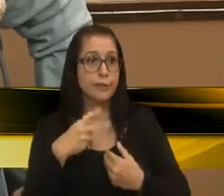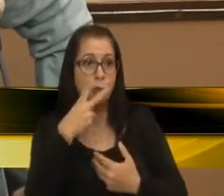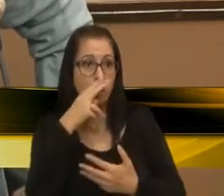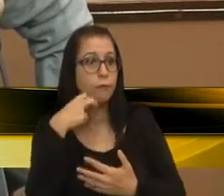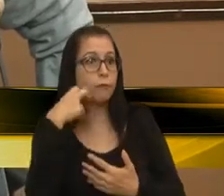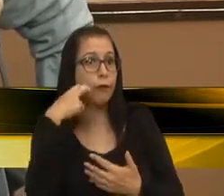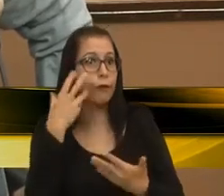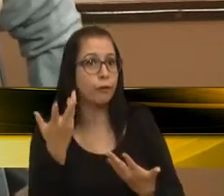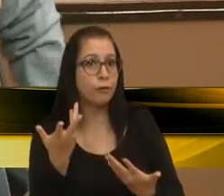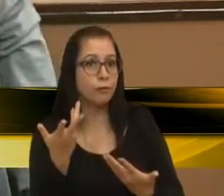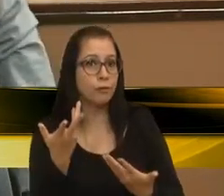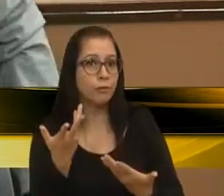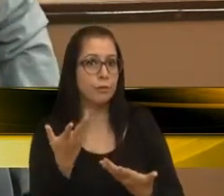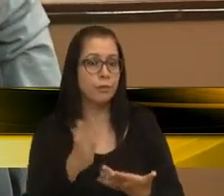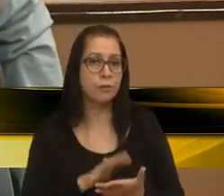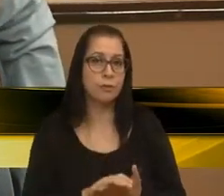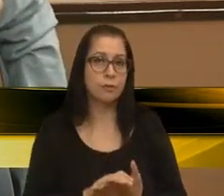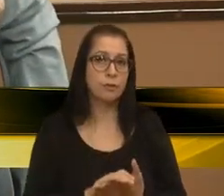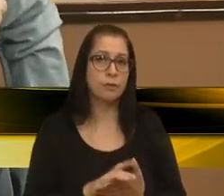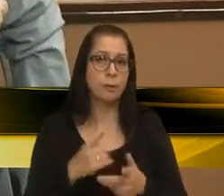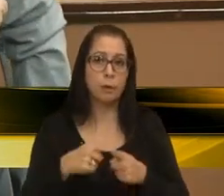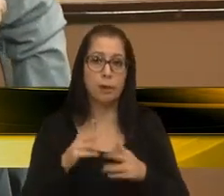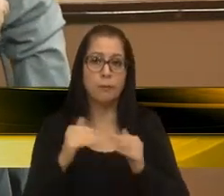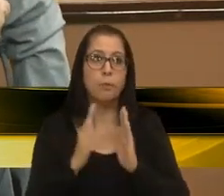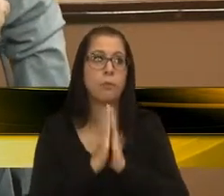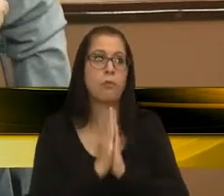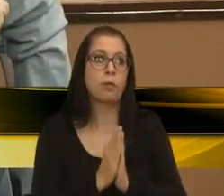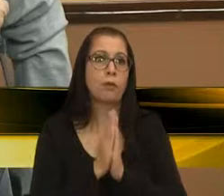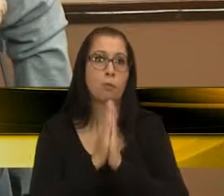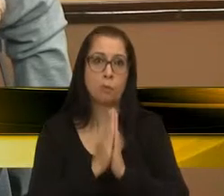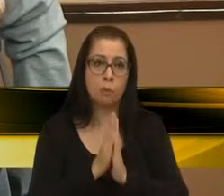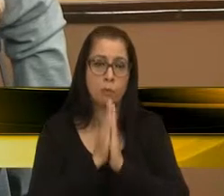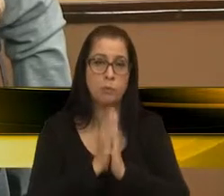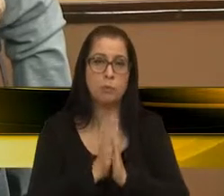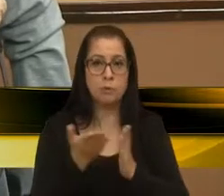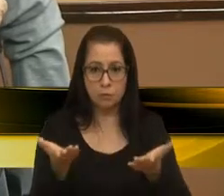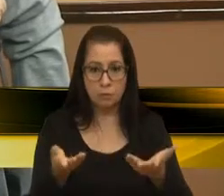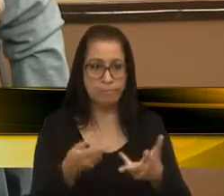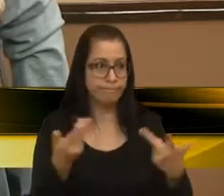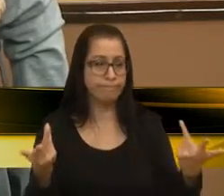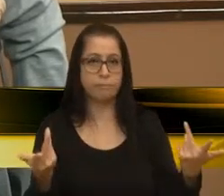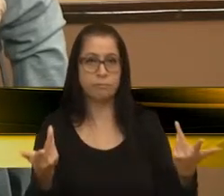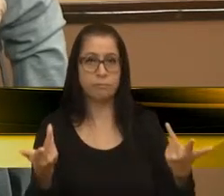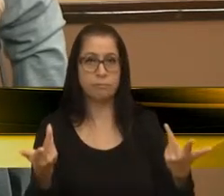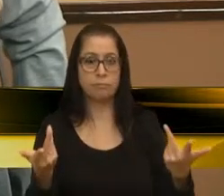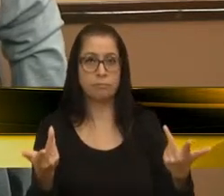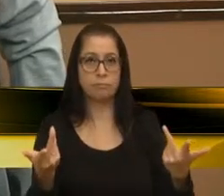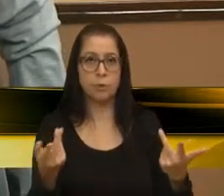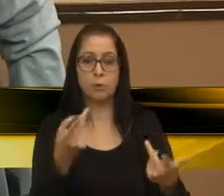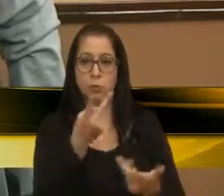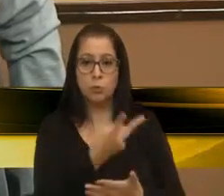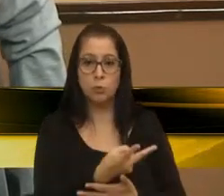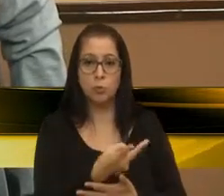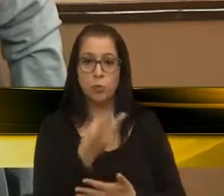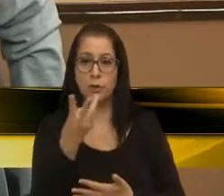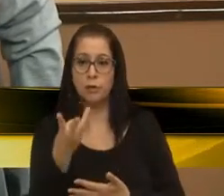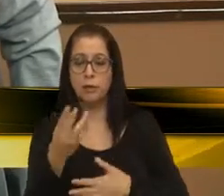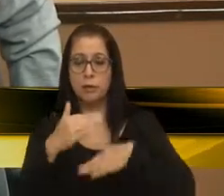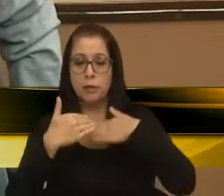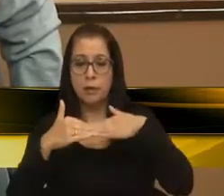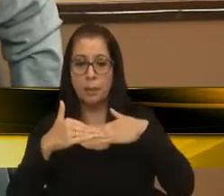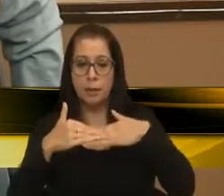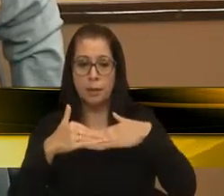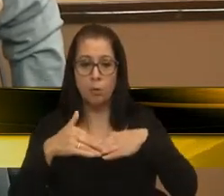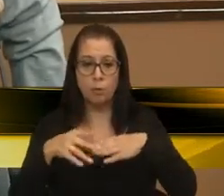pelo fato, de nós, está suplicando, aí, que venha, esse pequeno, dois, três, caminhão de assalto,